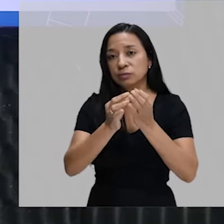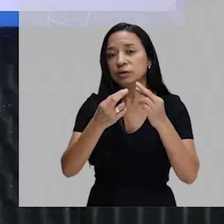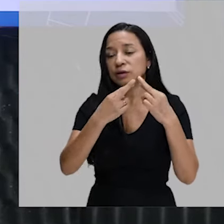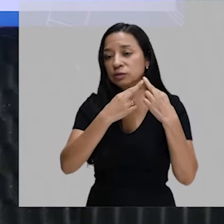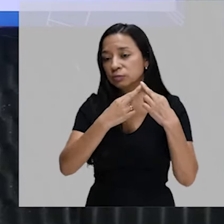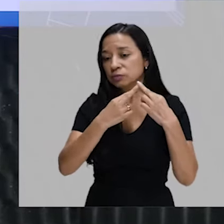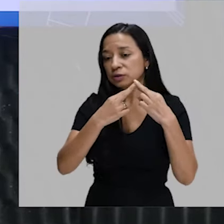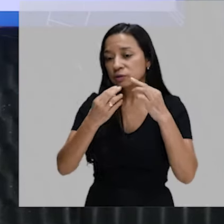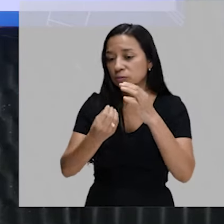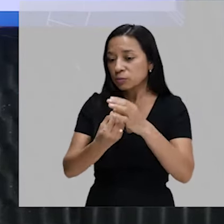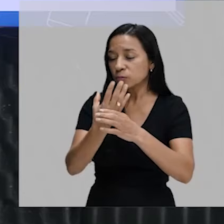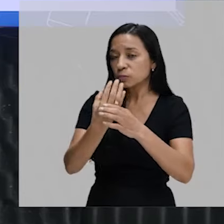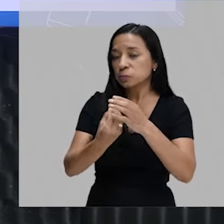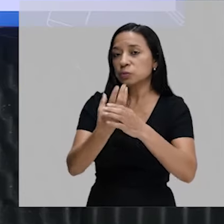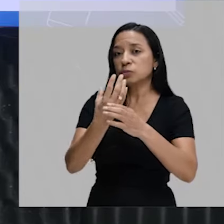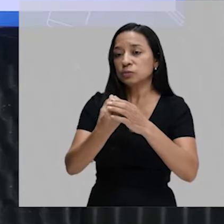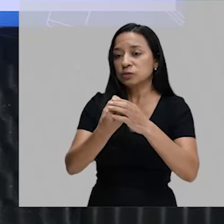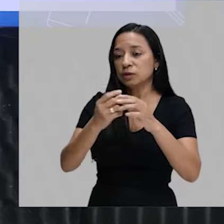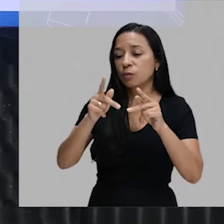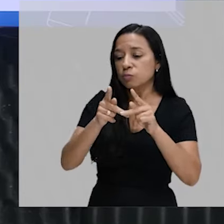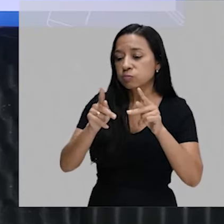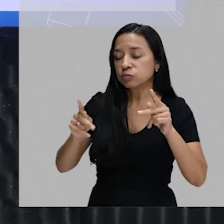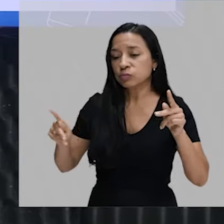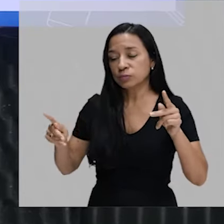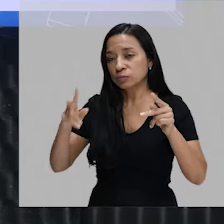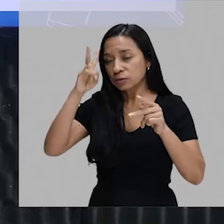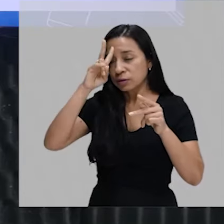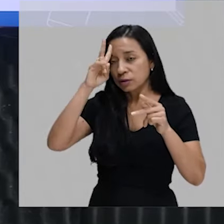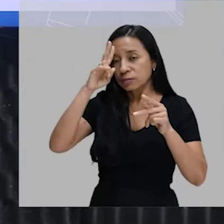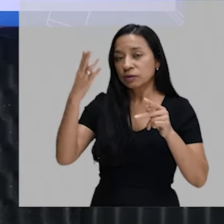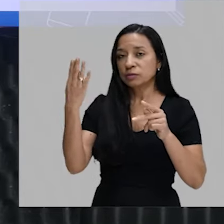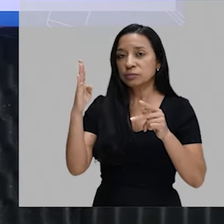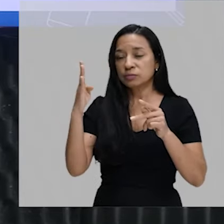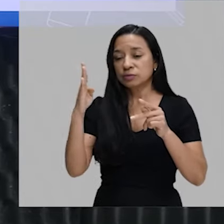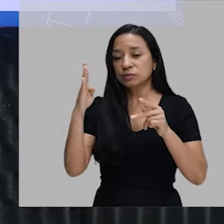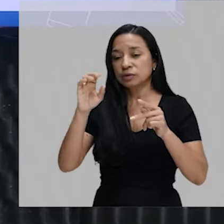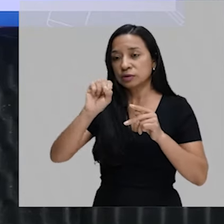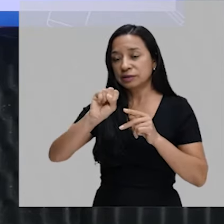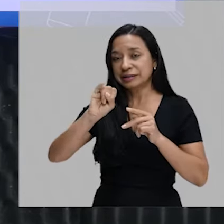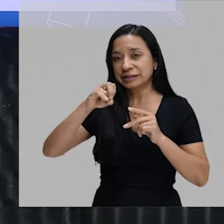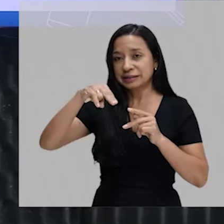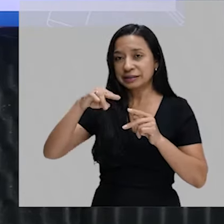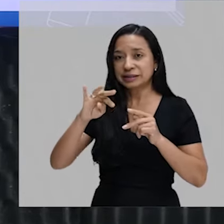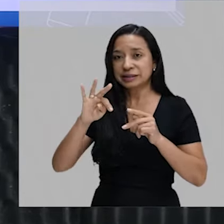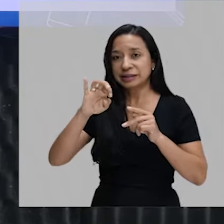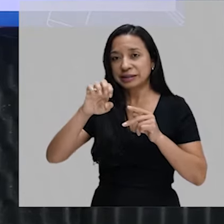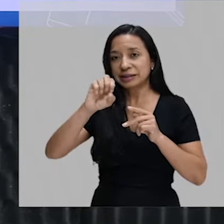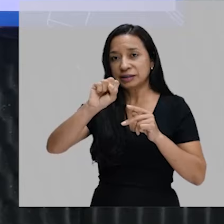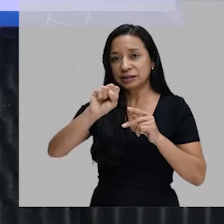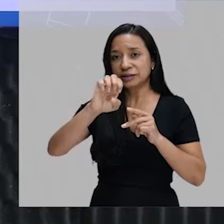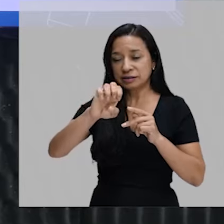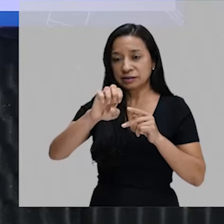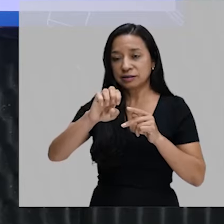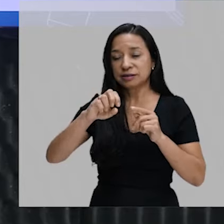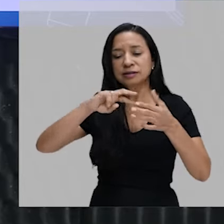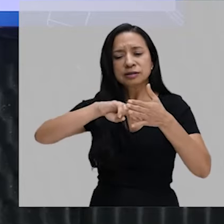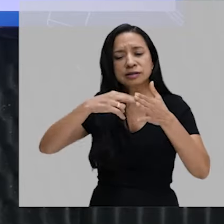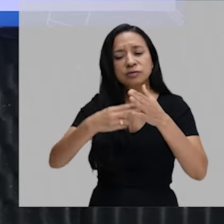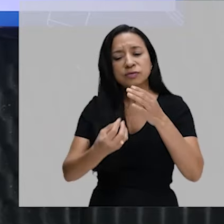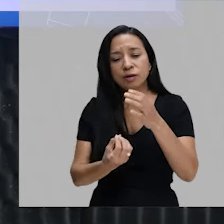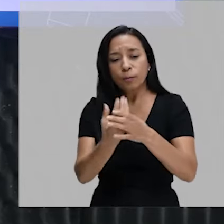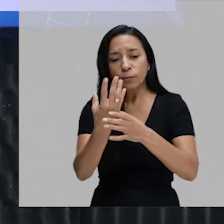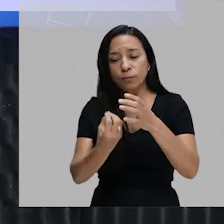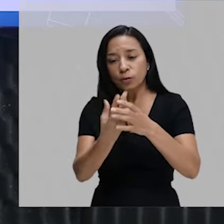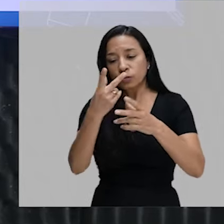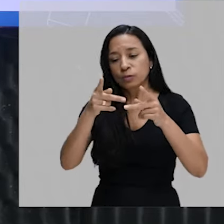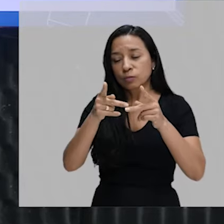síntese proteica. Lembrando que em biologia, toda vez que eu falar em síntese, significa produção, produção de